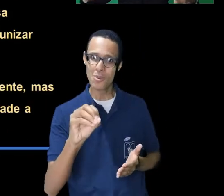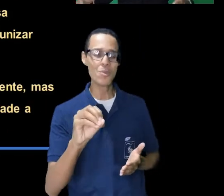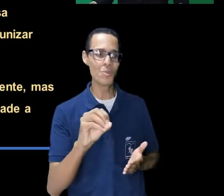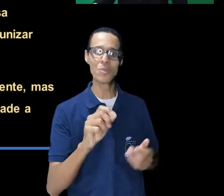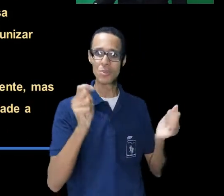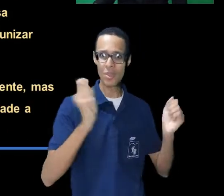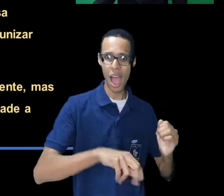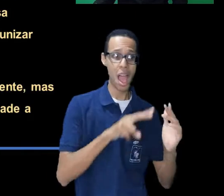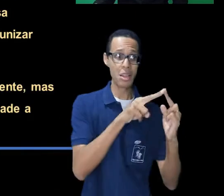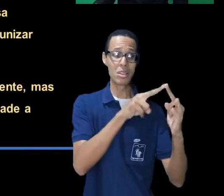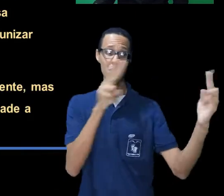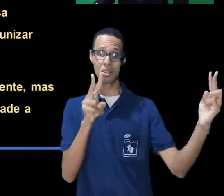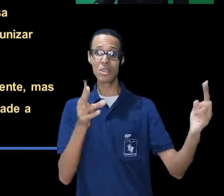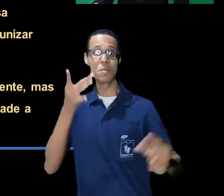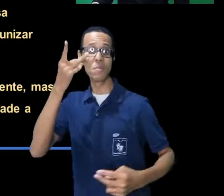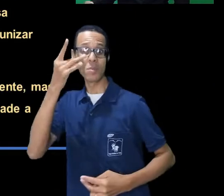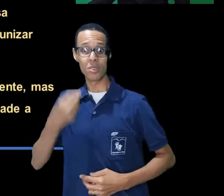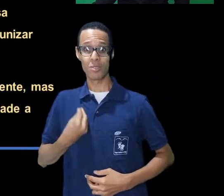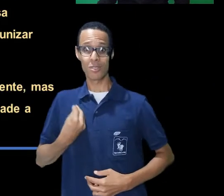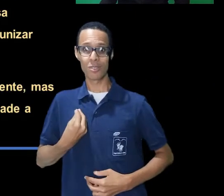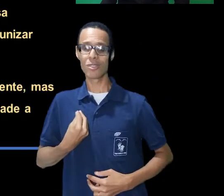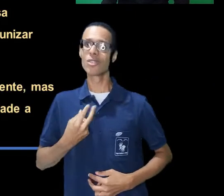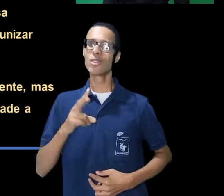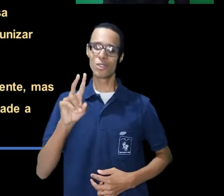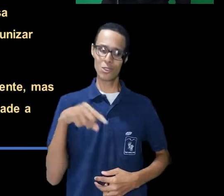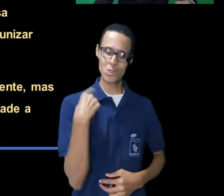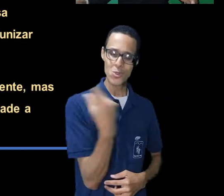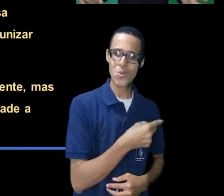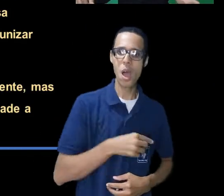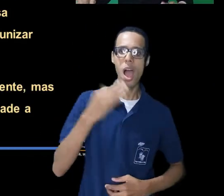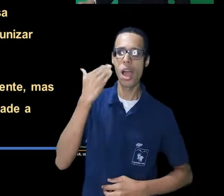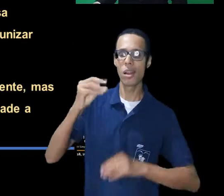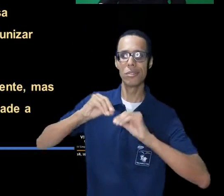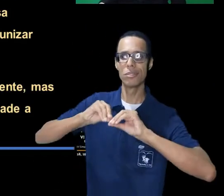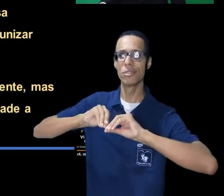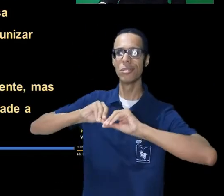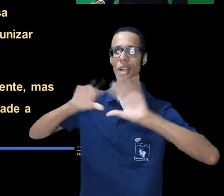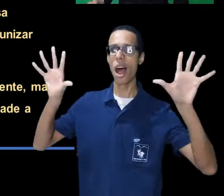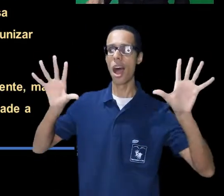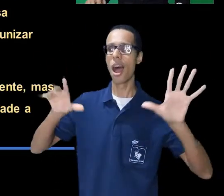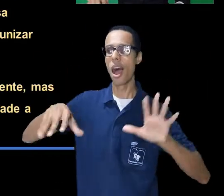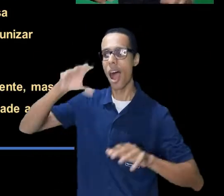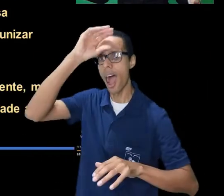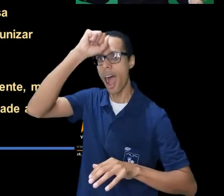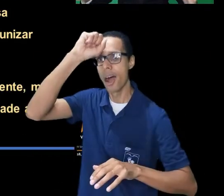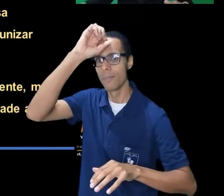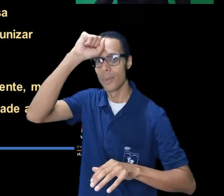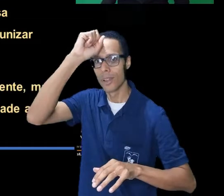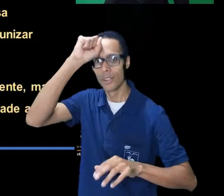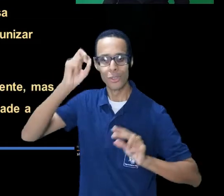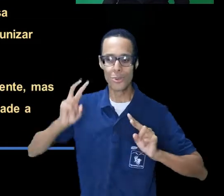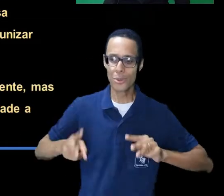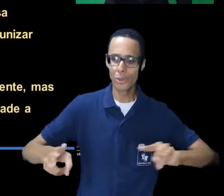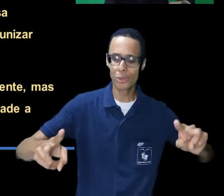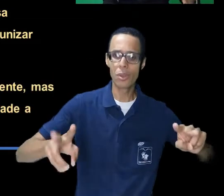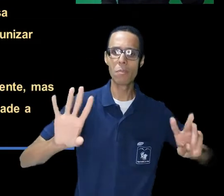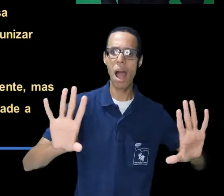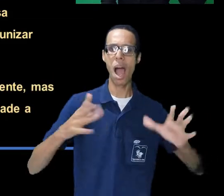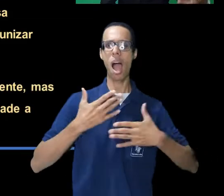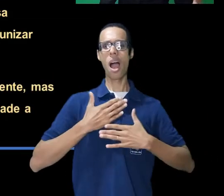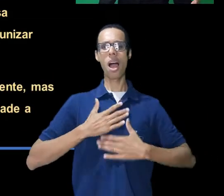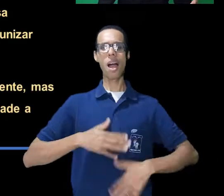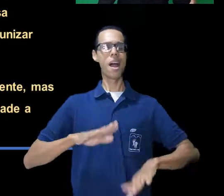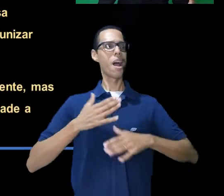que os diferentes espaços de aprendizagem ampliaram. Mas não é por conta dessa expansão que o nosso verdadeiro objetivo